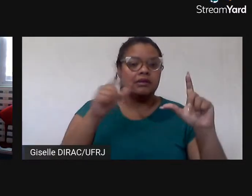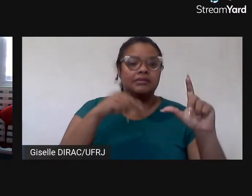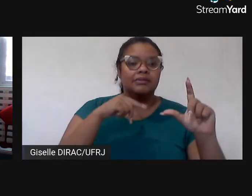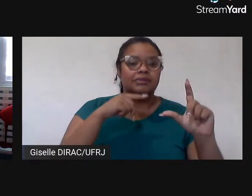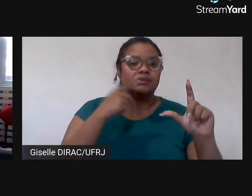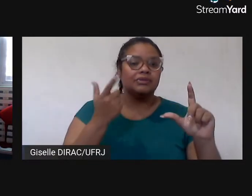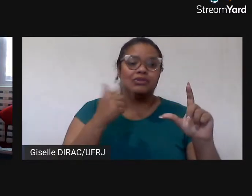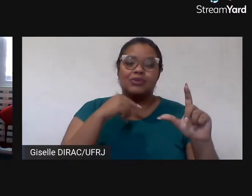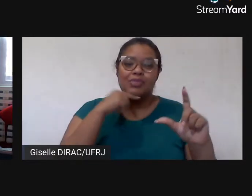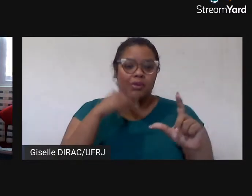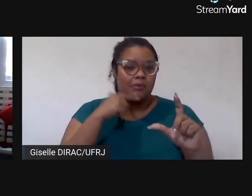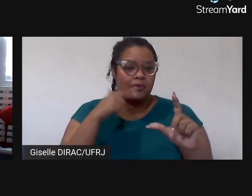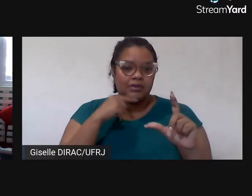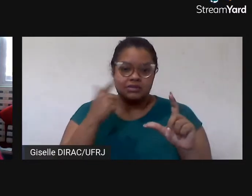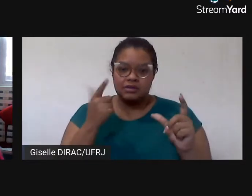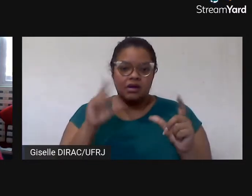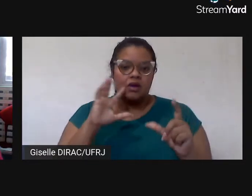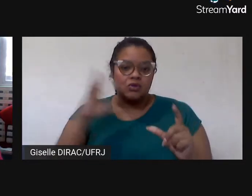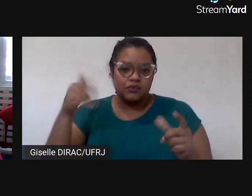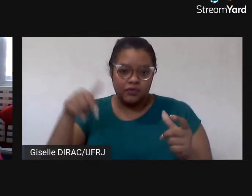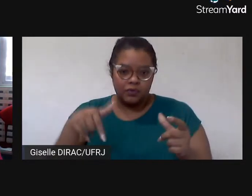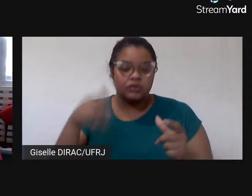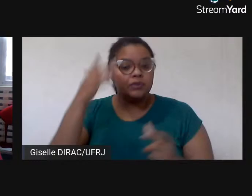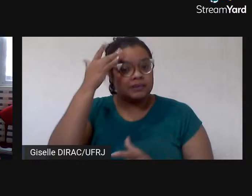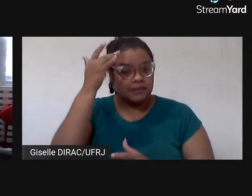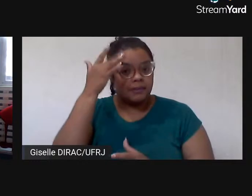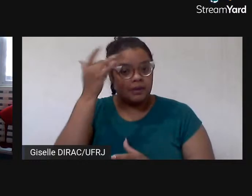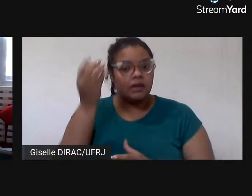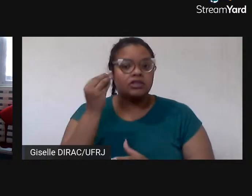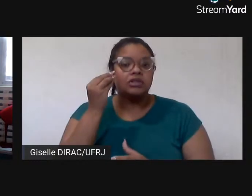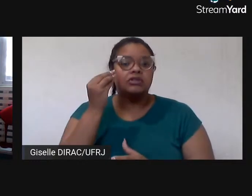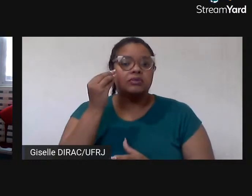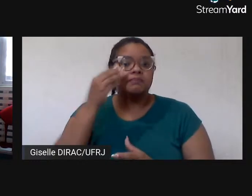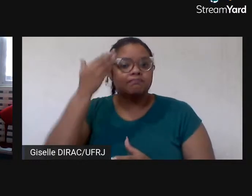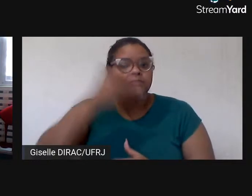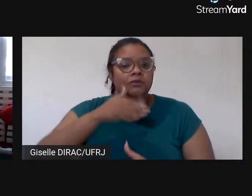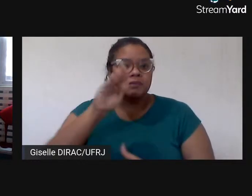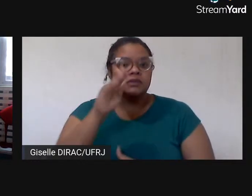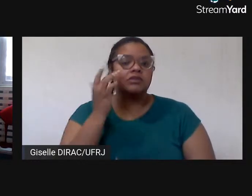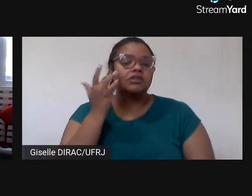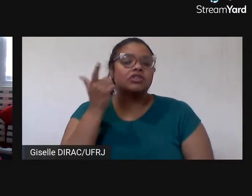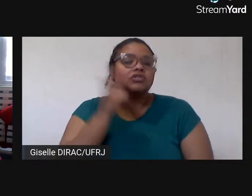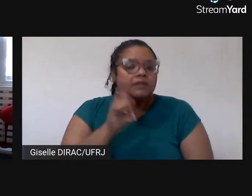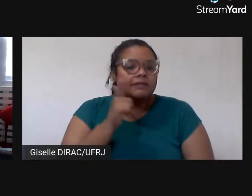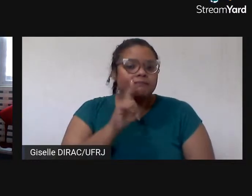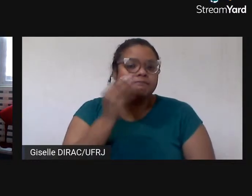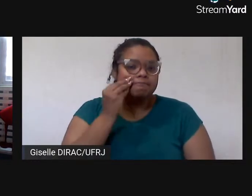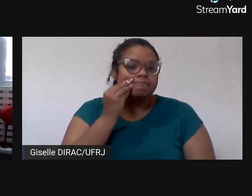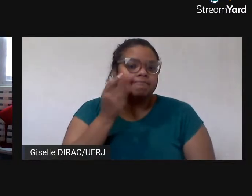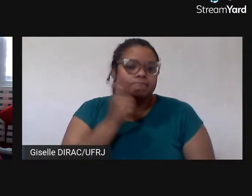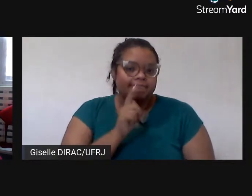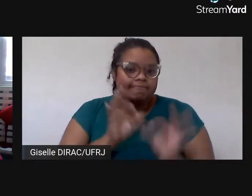talvez não consiga ainda fazer isso hoje, mas para amanhã a gente promete a vocês que a gente vai dar um jeitinho para conseguir.